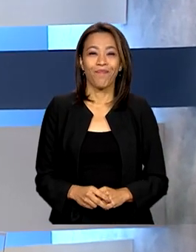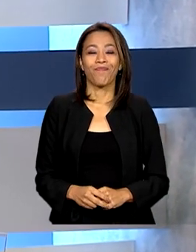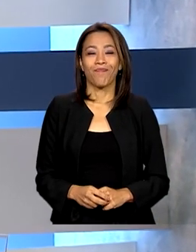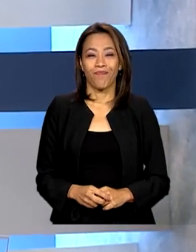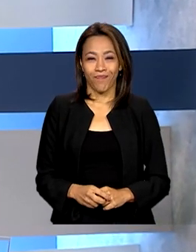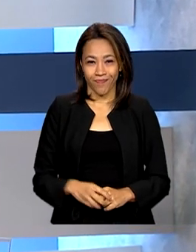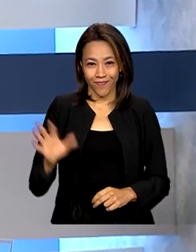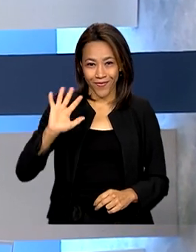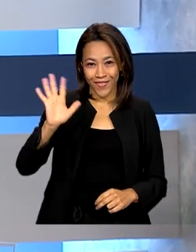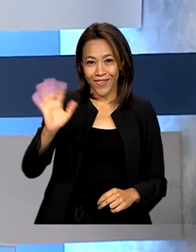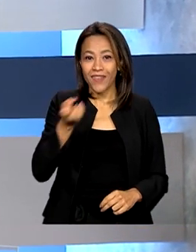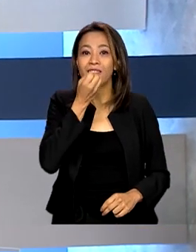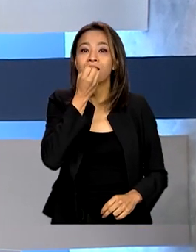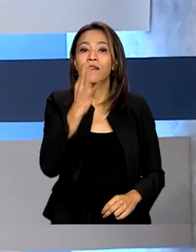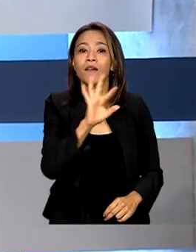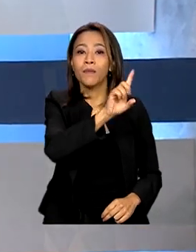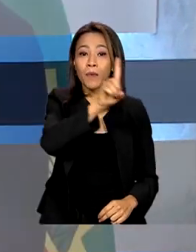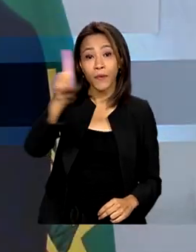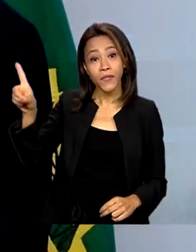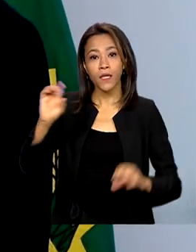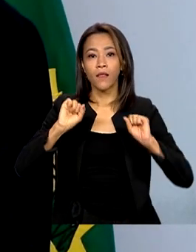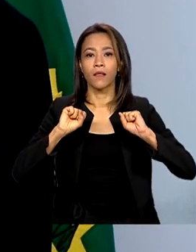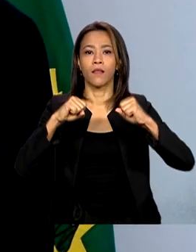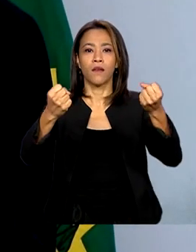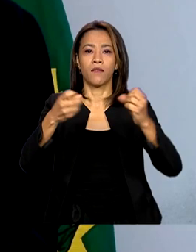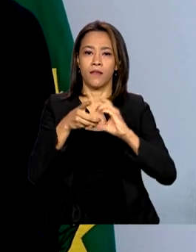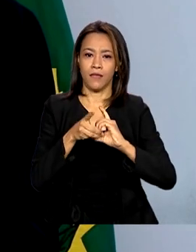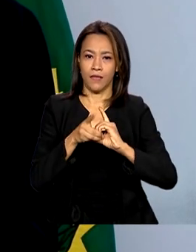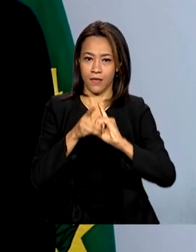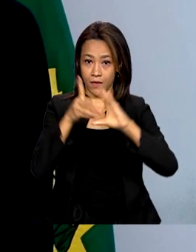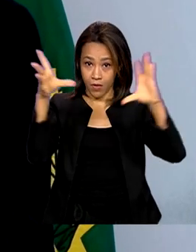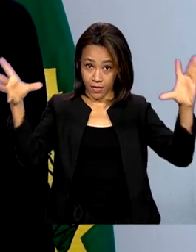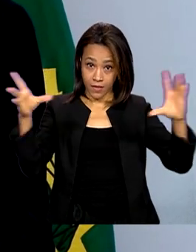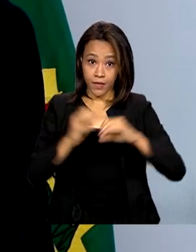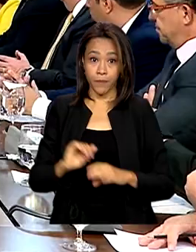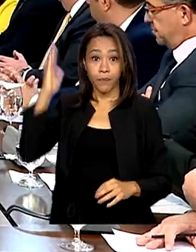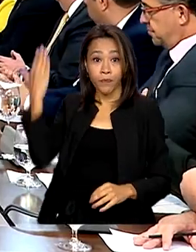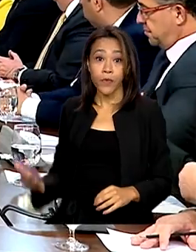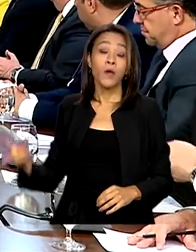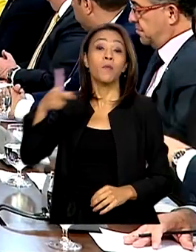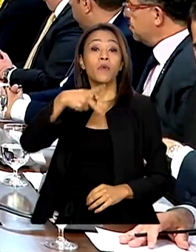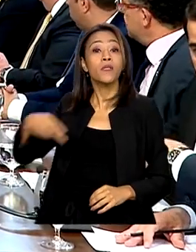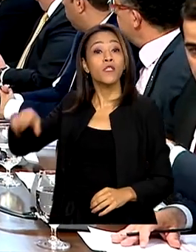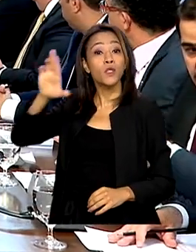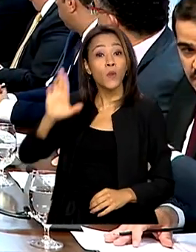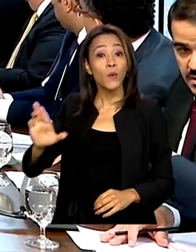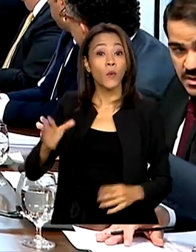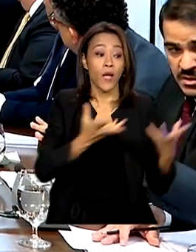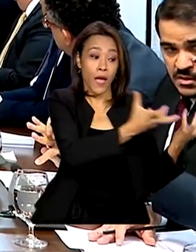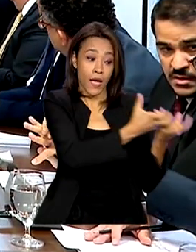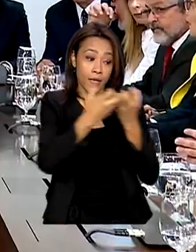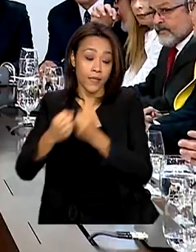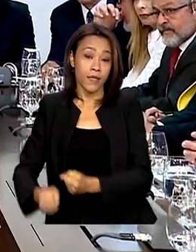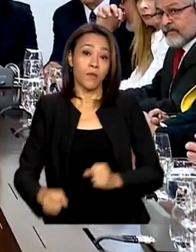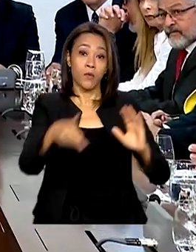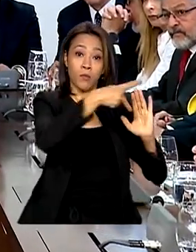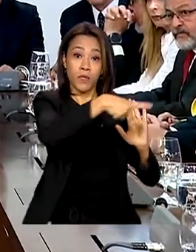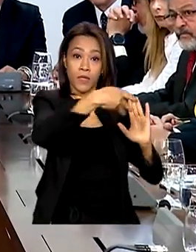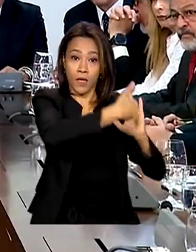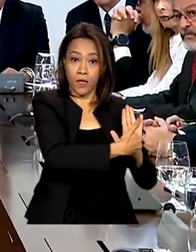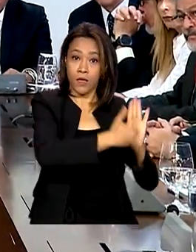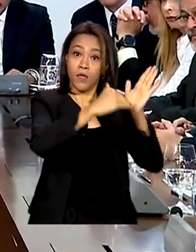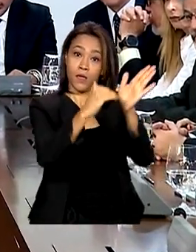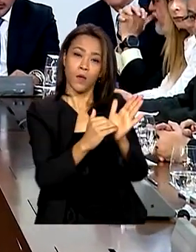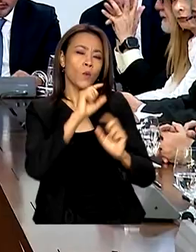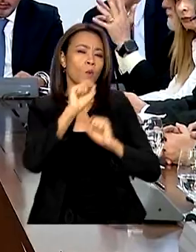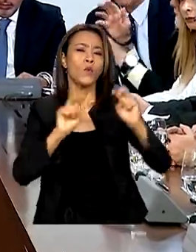Olá, bom dia. Defesa da democracia. Presidente Lula recebe dos chefes do Legislativo decreto